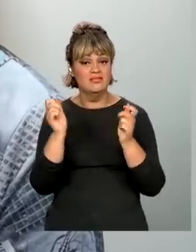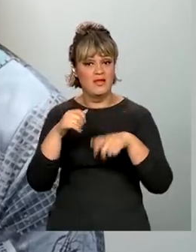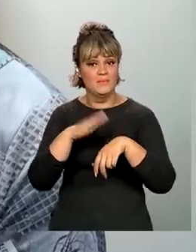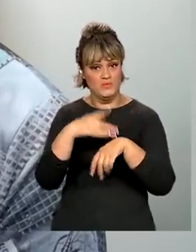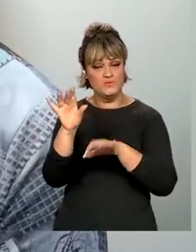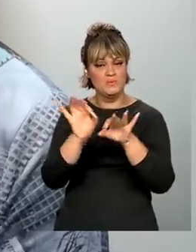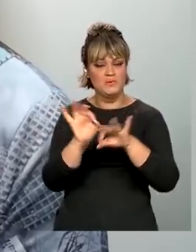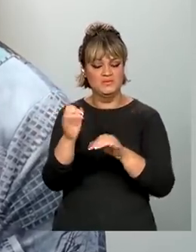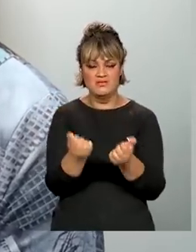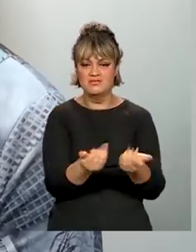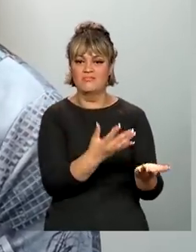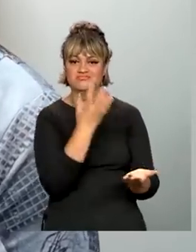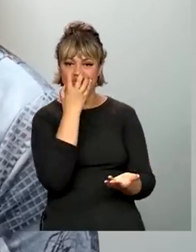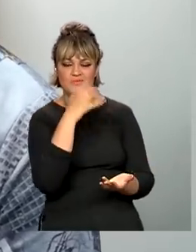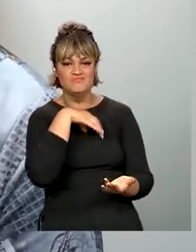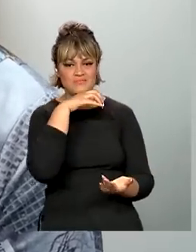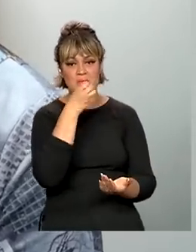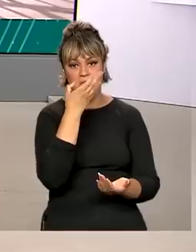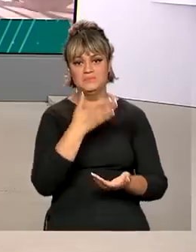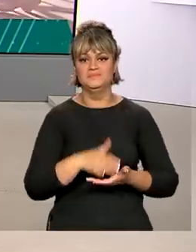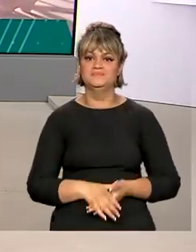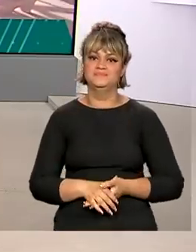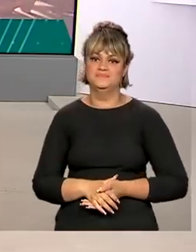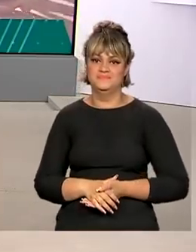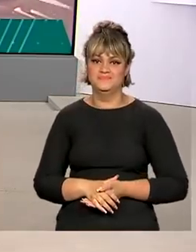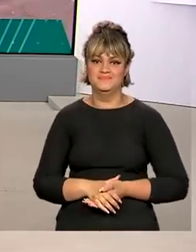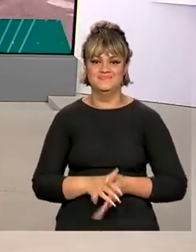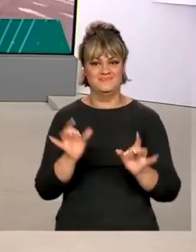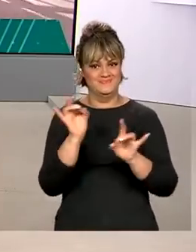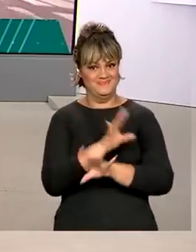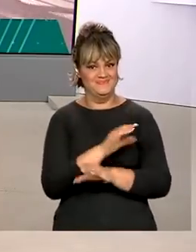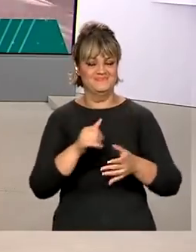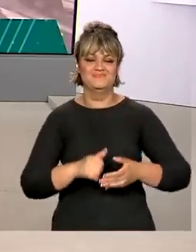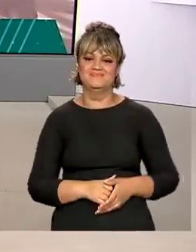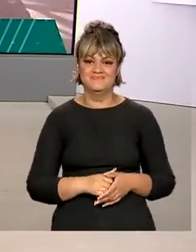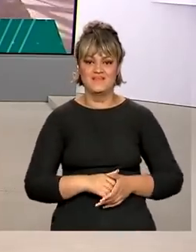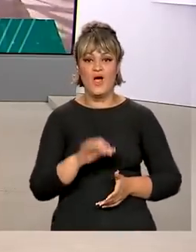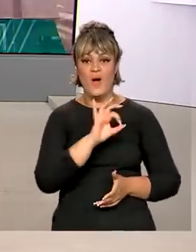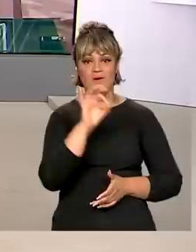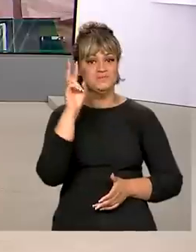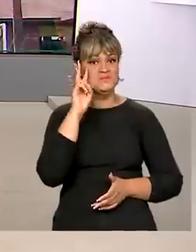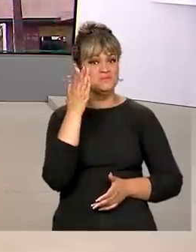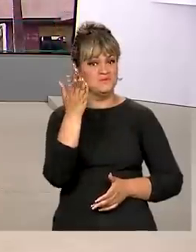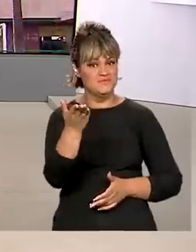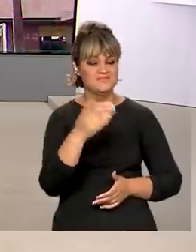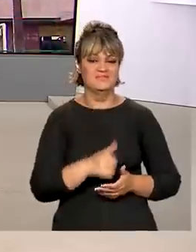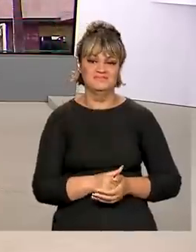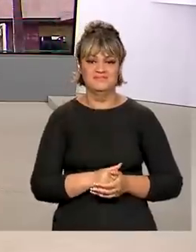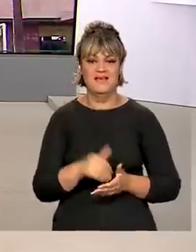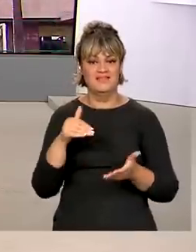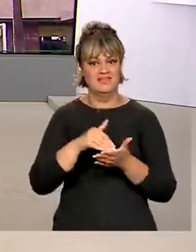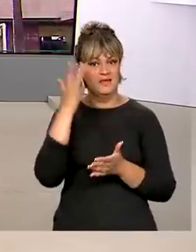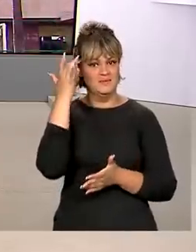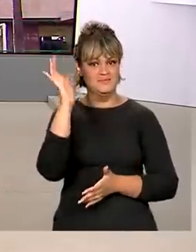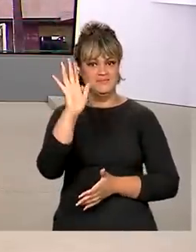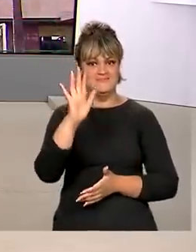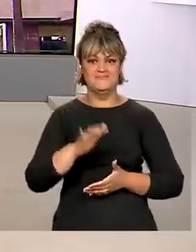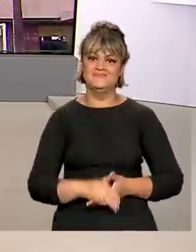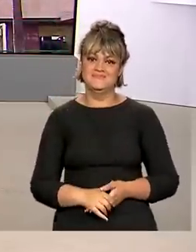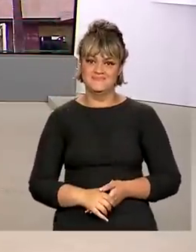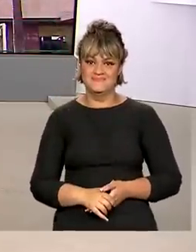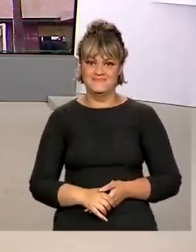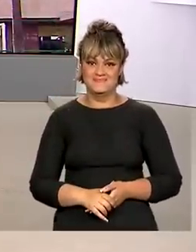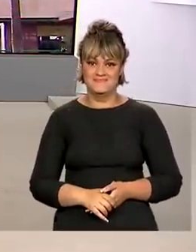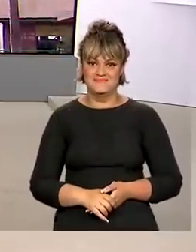para o animal é uma excelente sugestão. É isso, a gente fica por aqui. Uma ótima segunda-feira para você e até amanhã. Tchau!